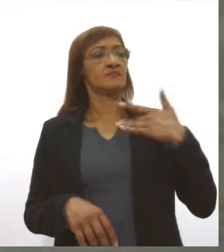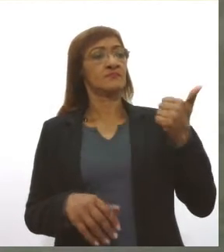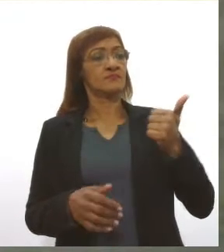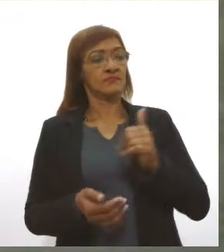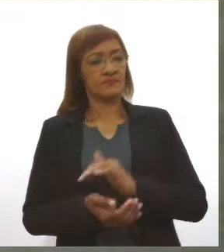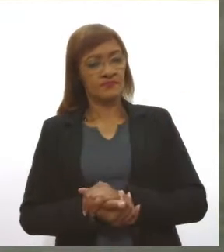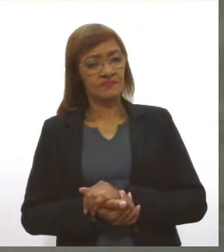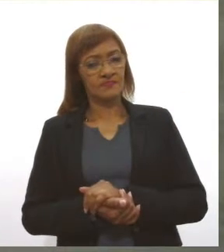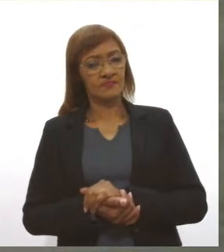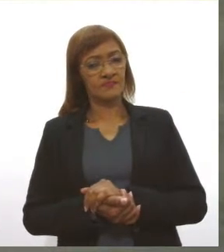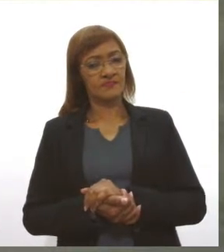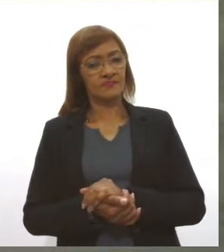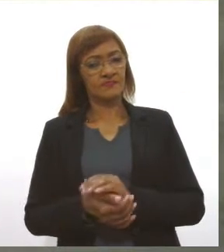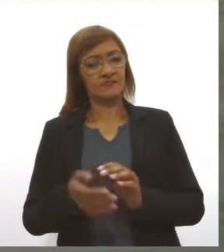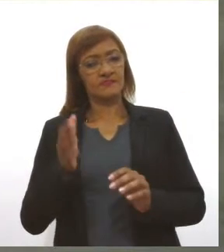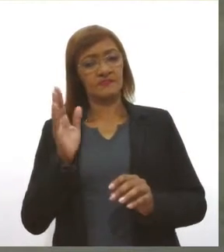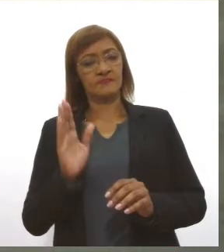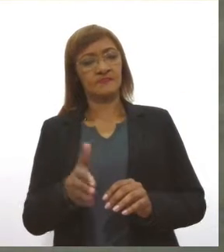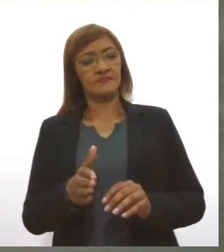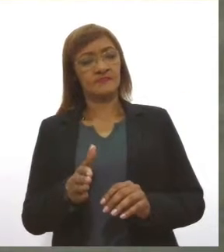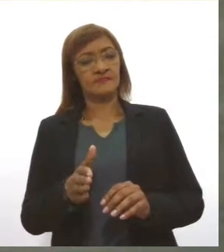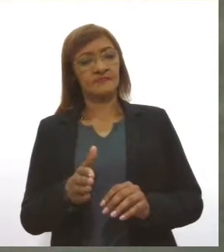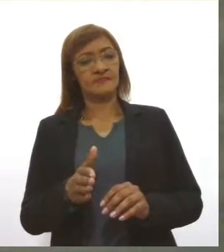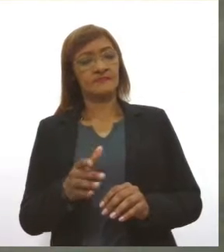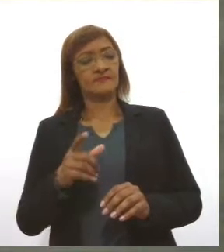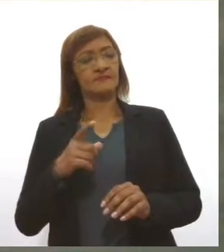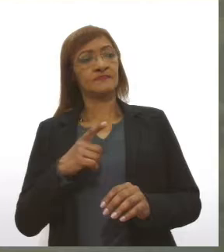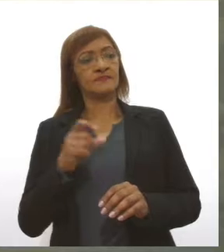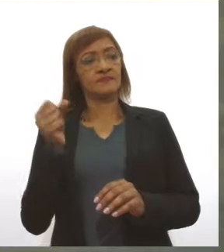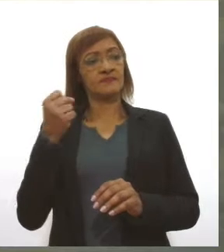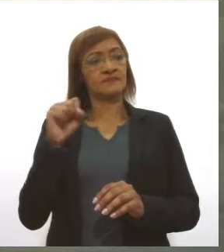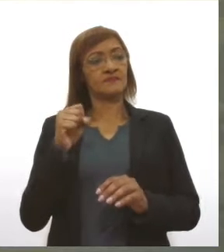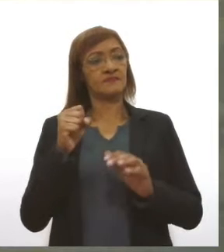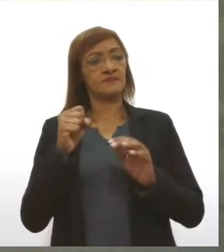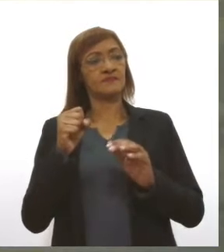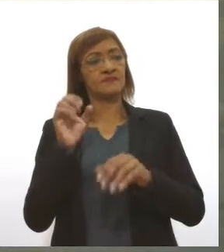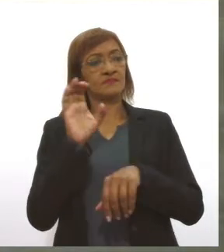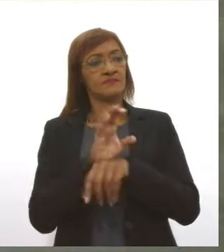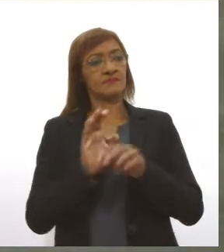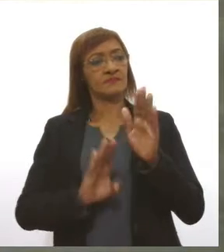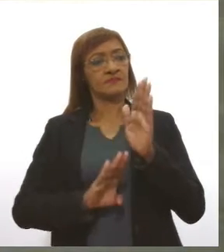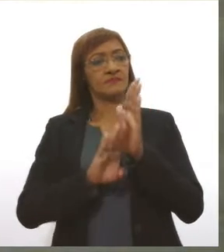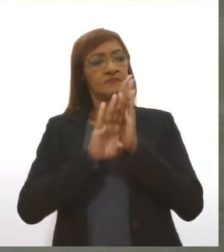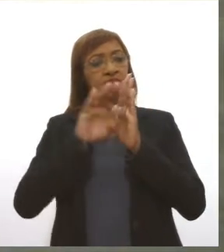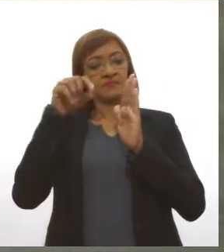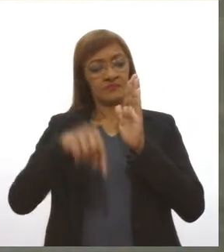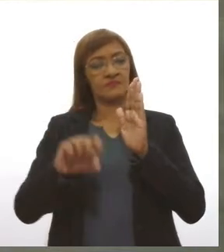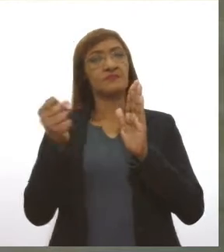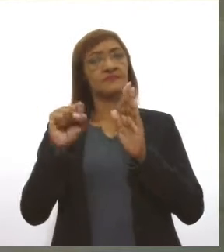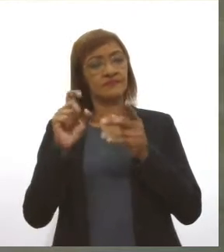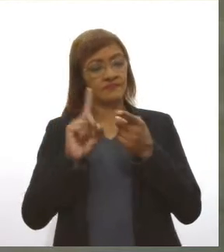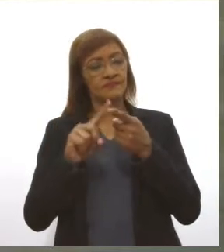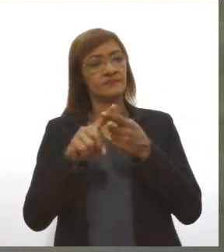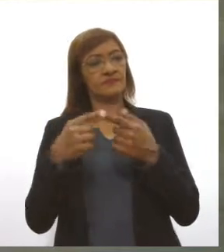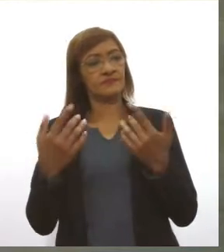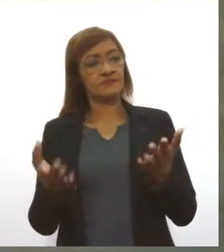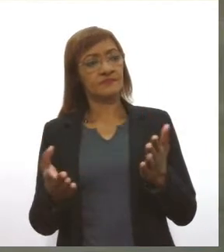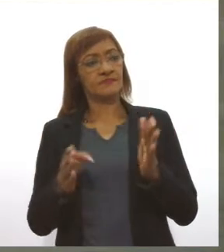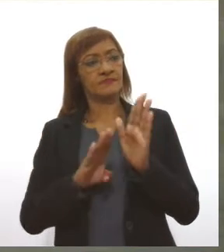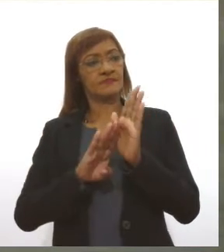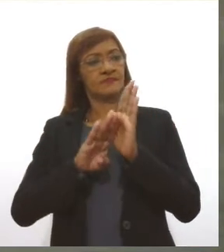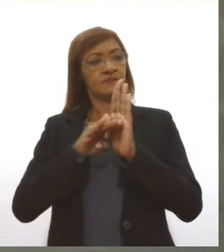de óbitos estão 8 estados subindo, inclusive Sergipe, em instabilidade 12